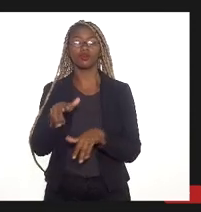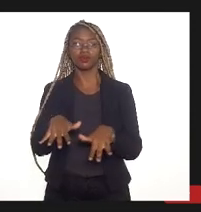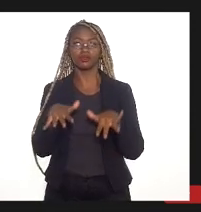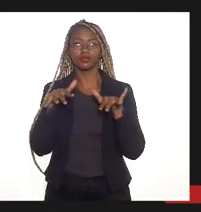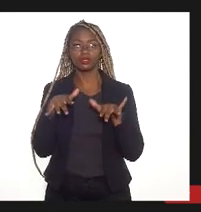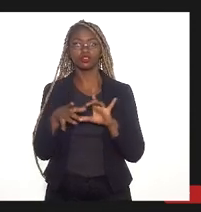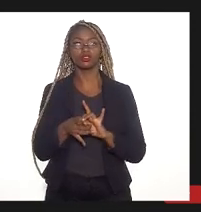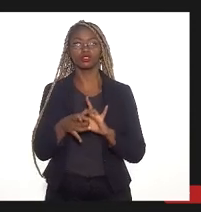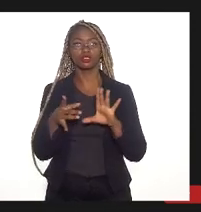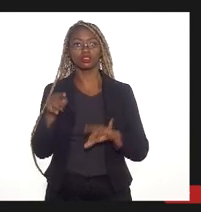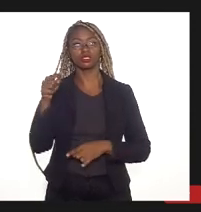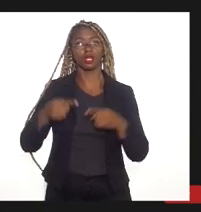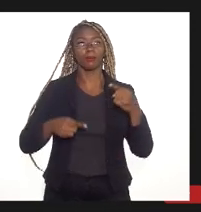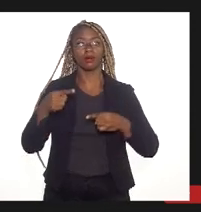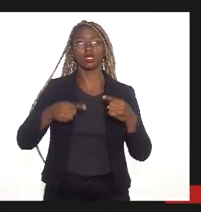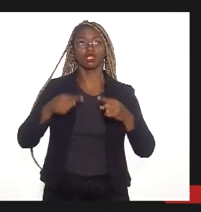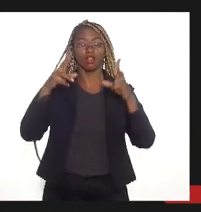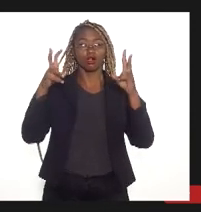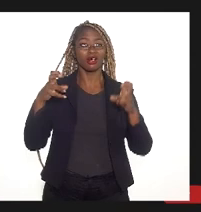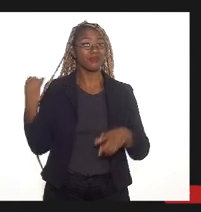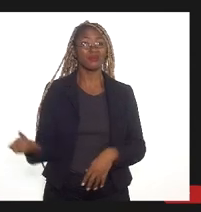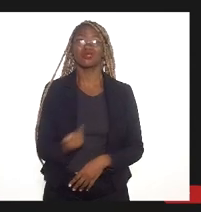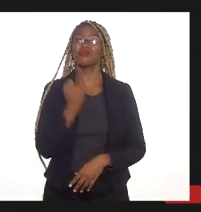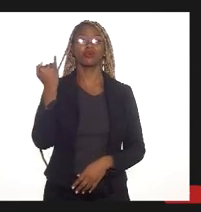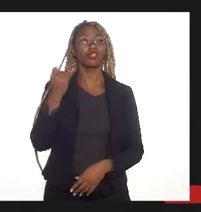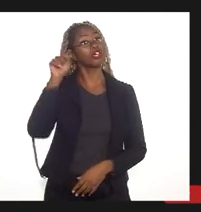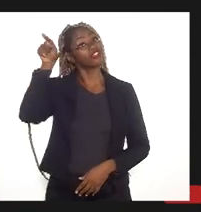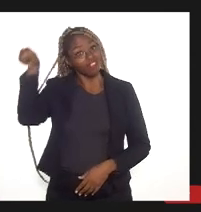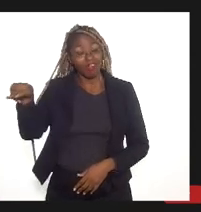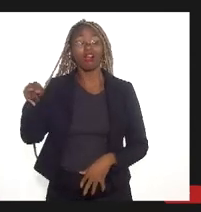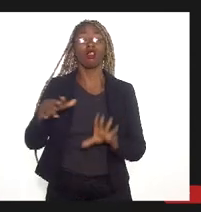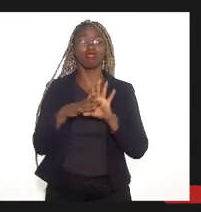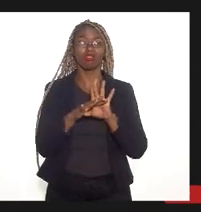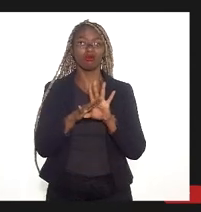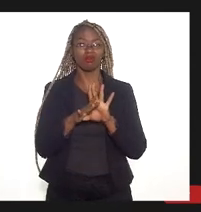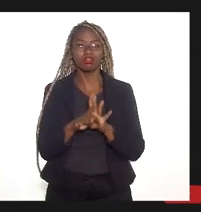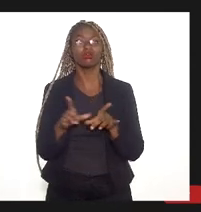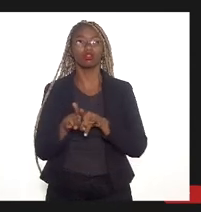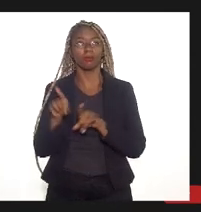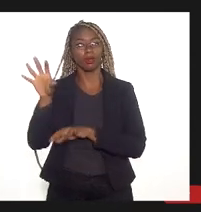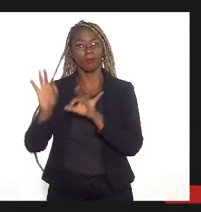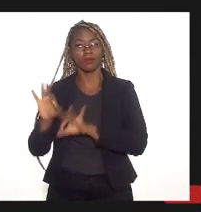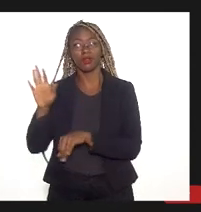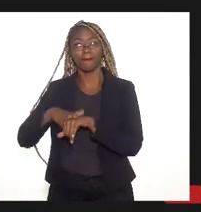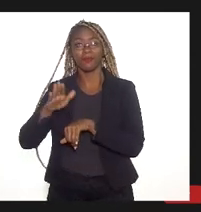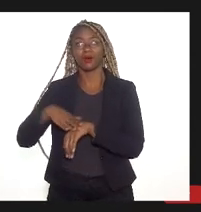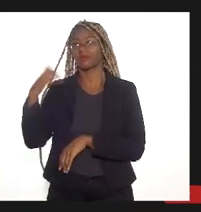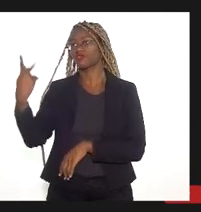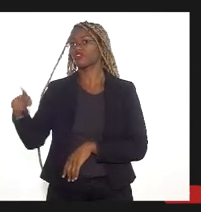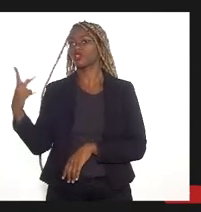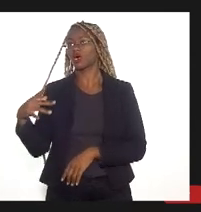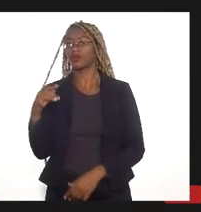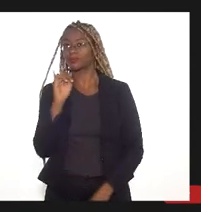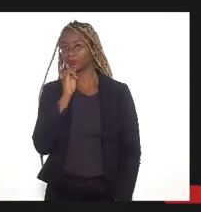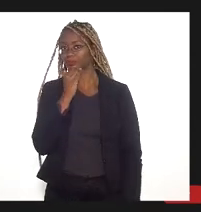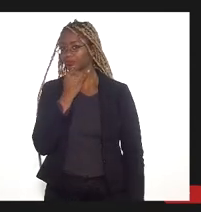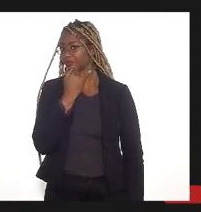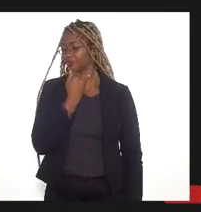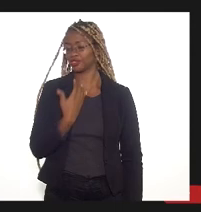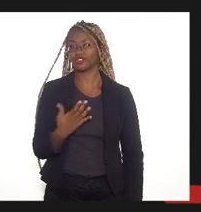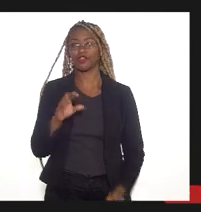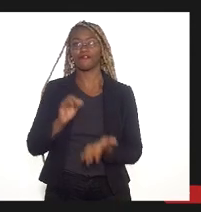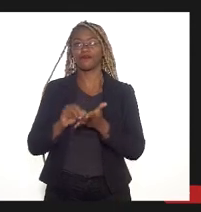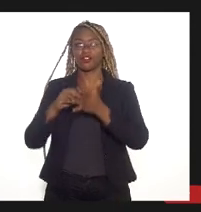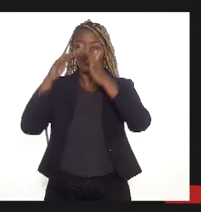debate um assunto tão importante que acontece em seu território e que o projeto é dela mesma. Lamentamos profundamente. Falta de